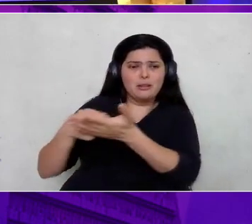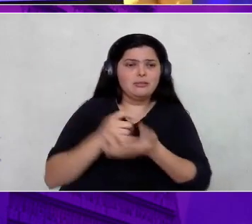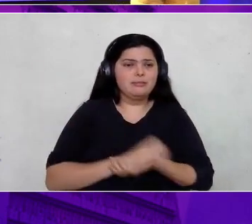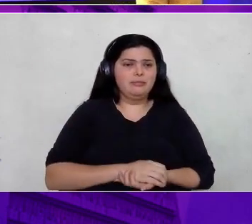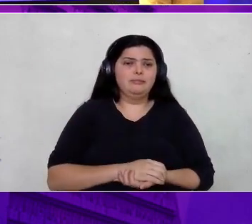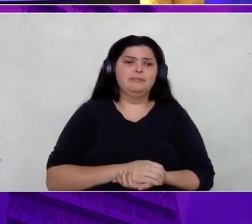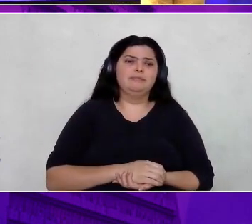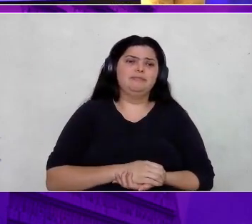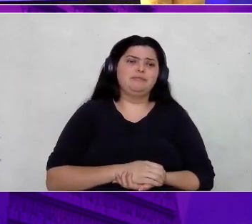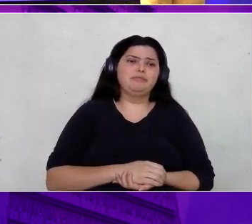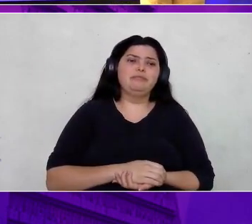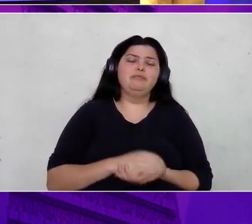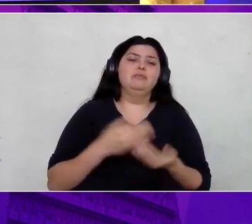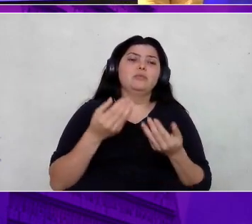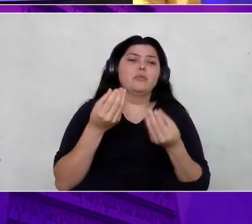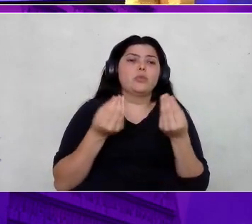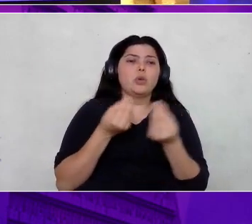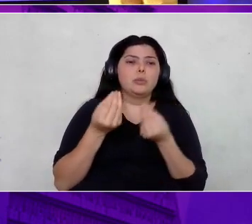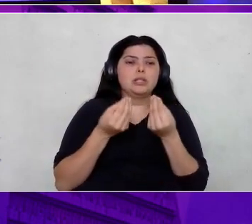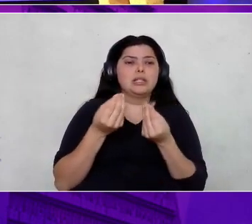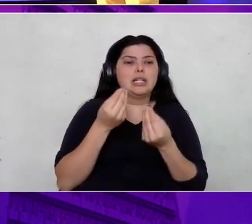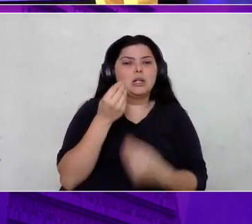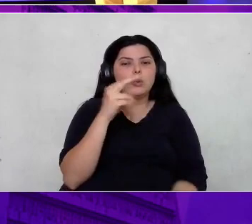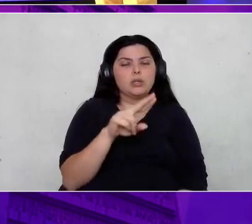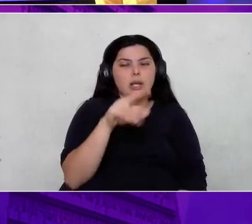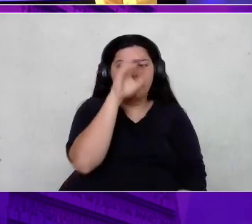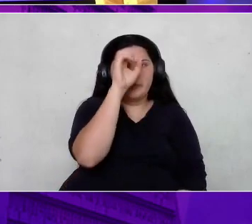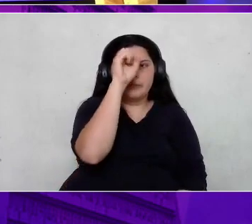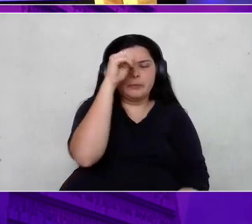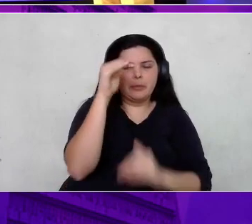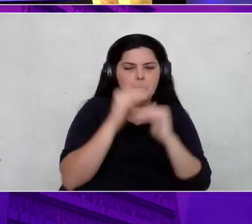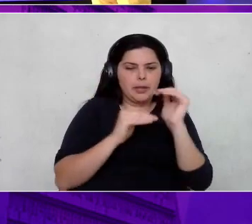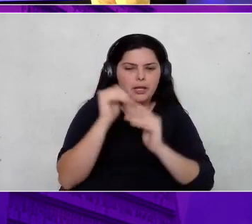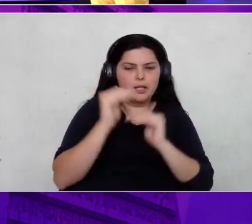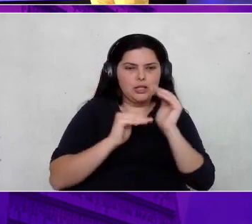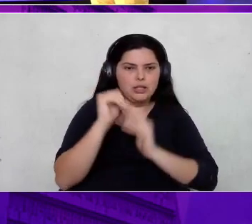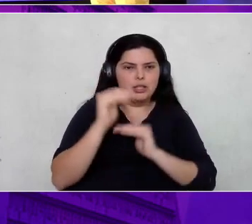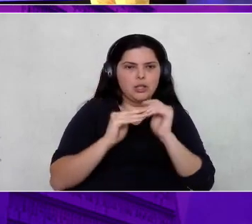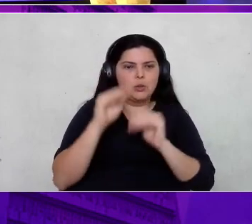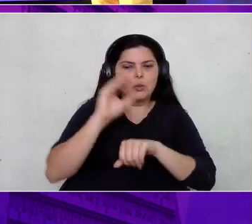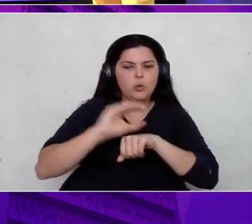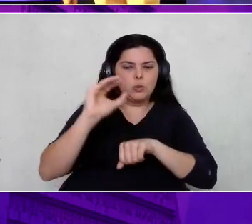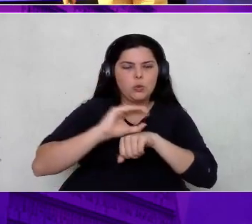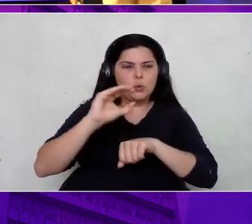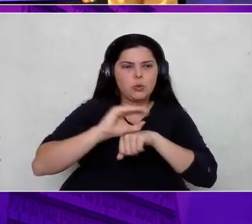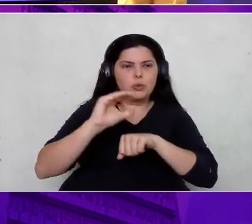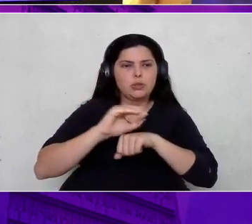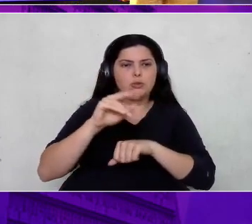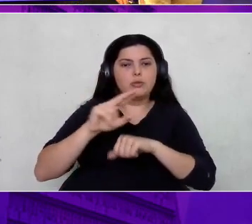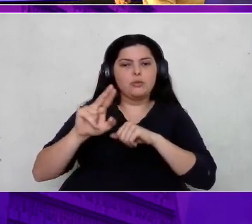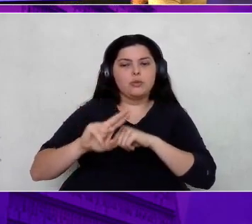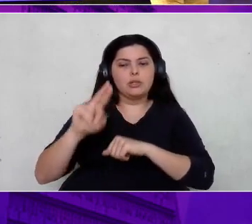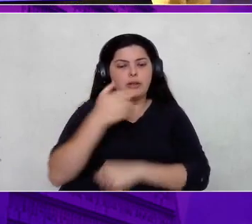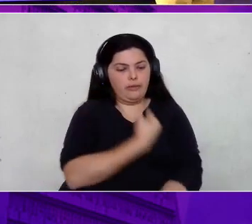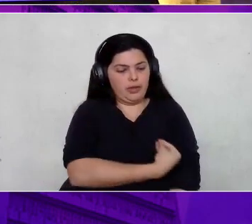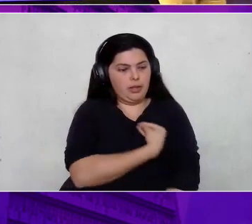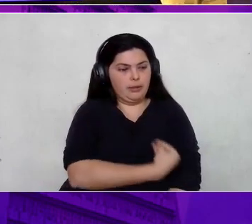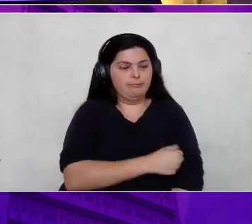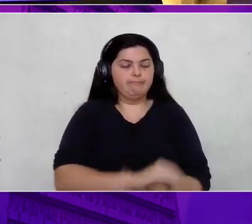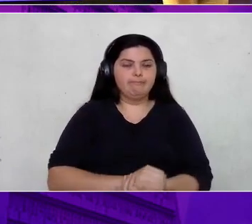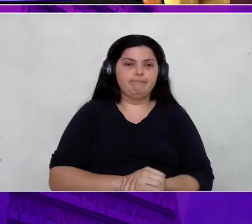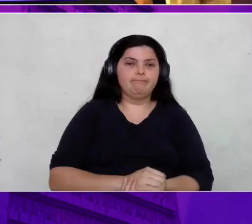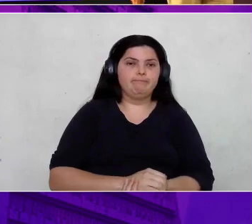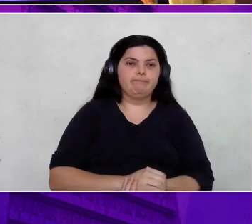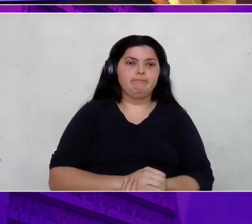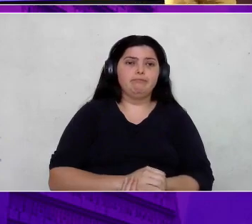começar a usar esse aprendizado que eu estou Trazendo dos cursos, dos treinamentos, na minha vida. E foi aí que a coisa degringolou de